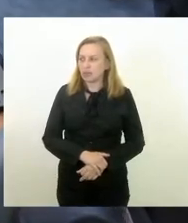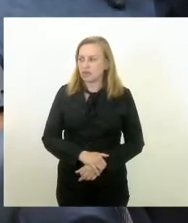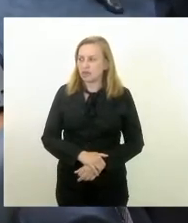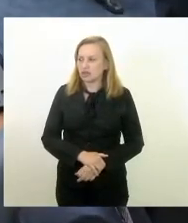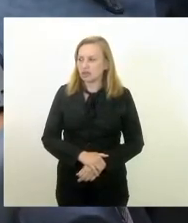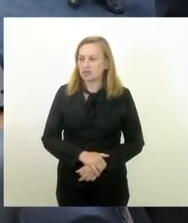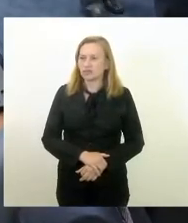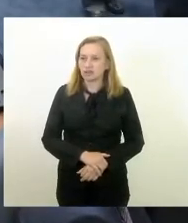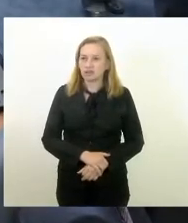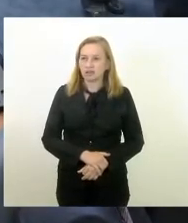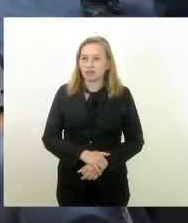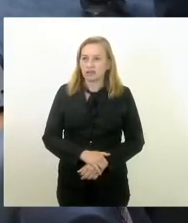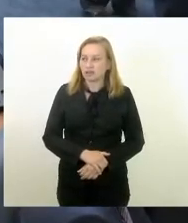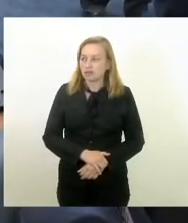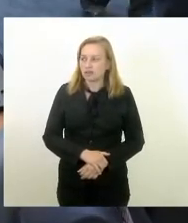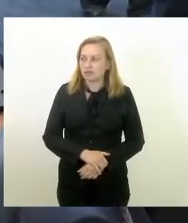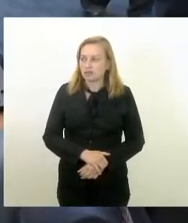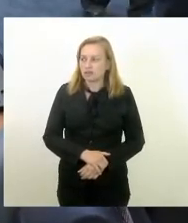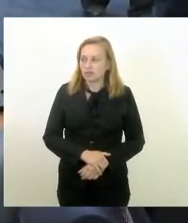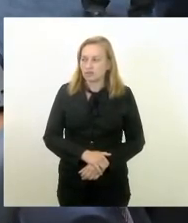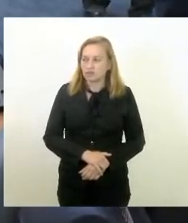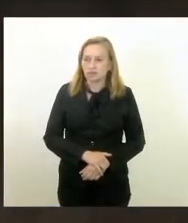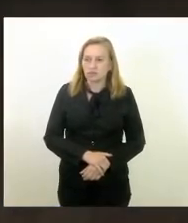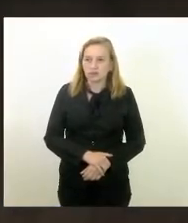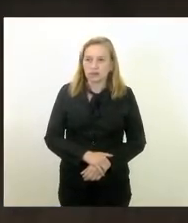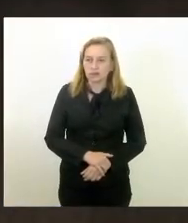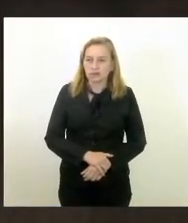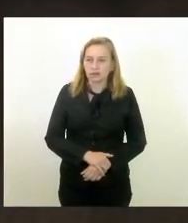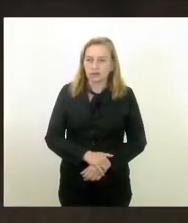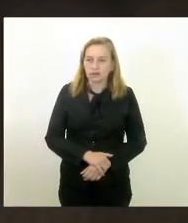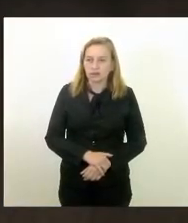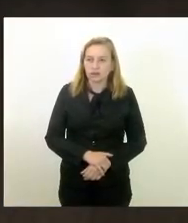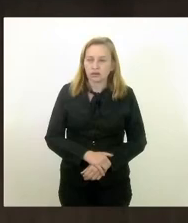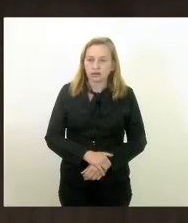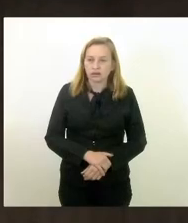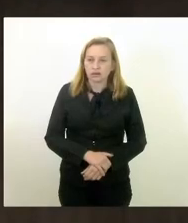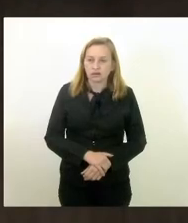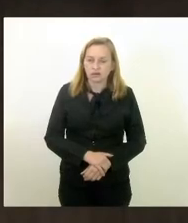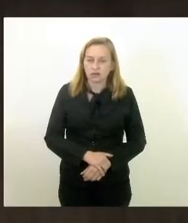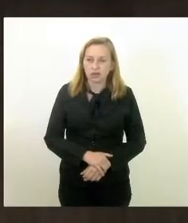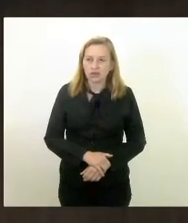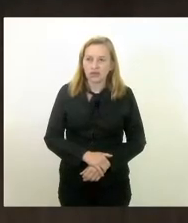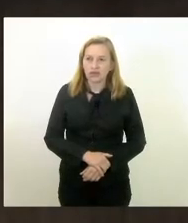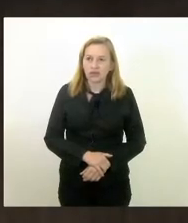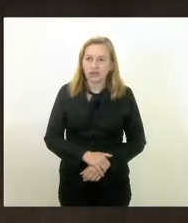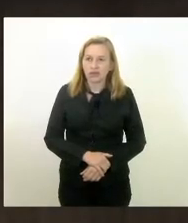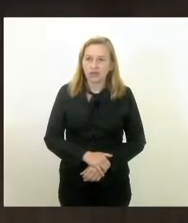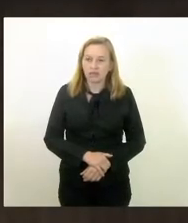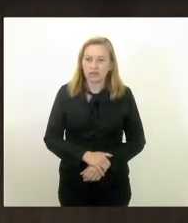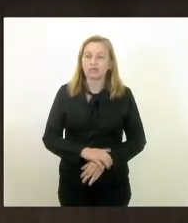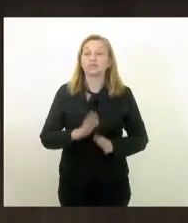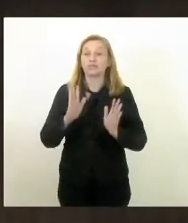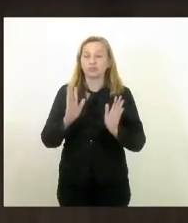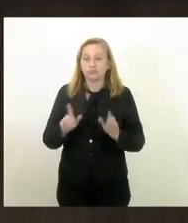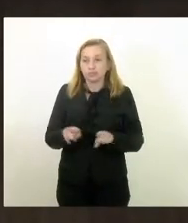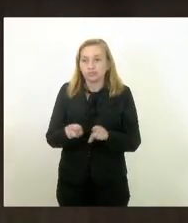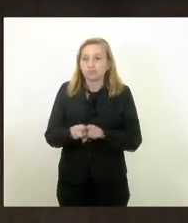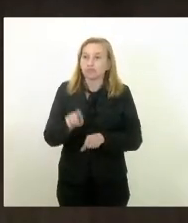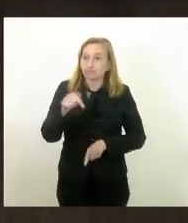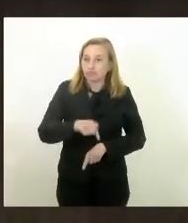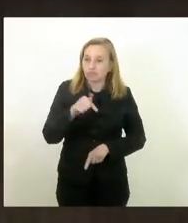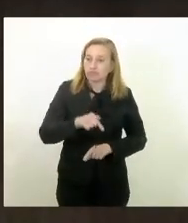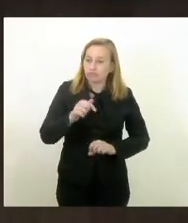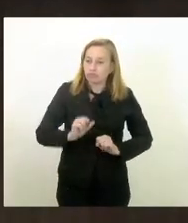senhor presidente senhoras deputadas senhores deputados também gostaria aqui de manifestar o meu